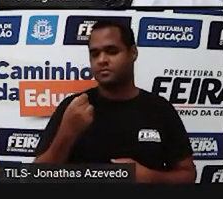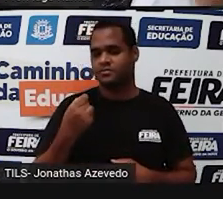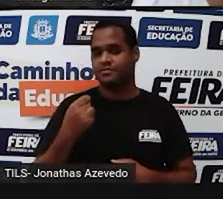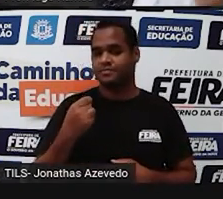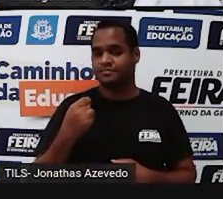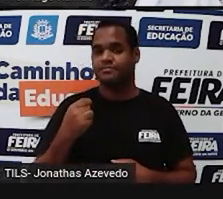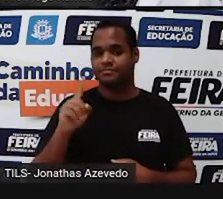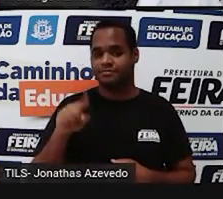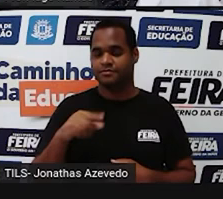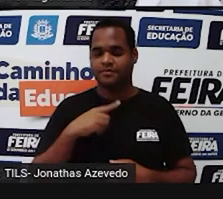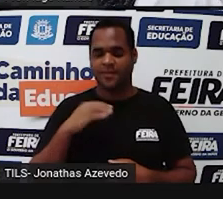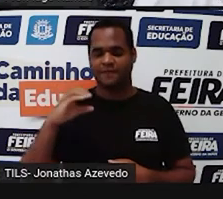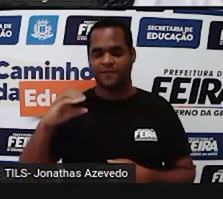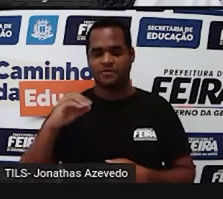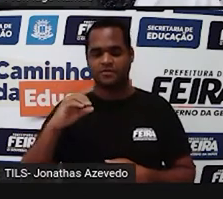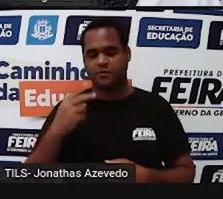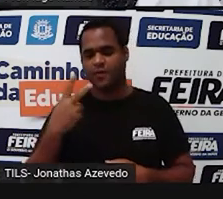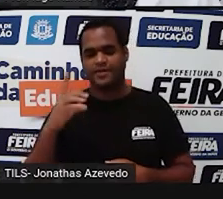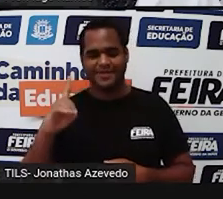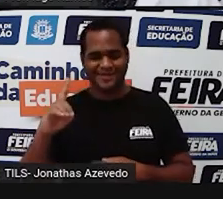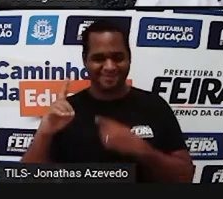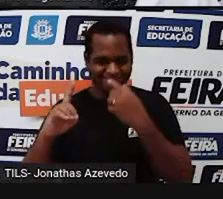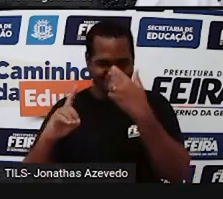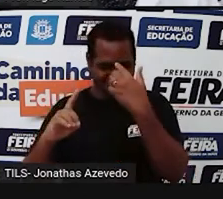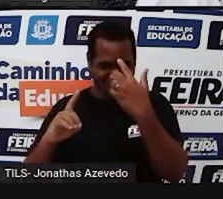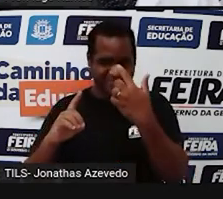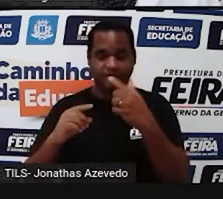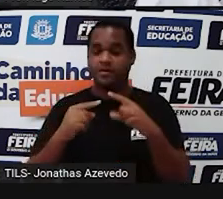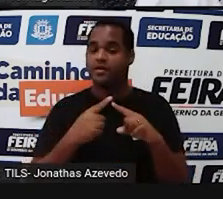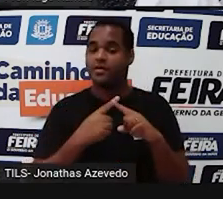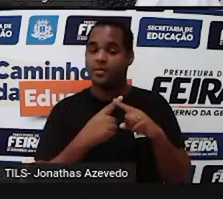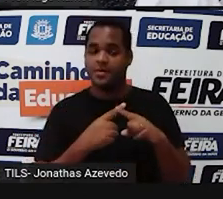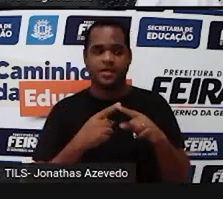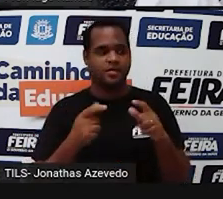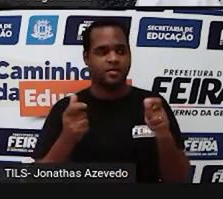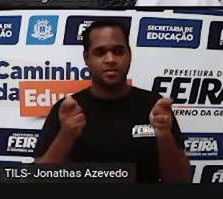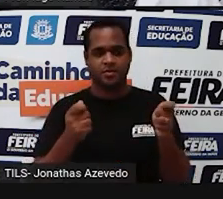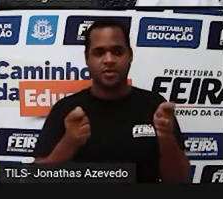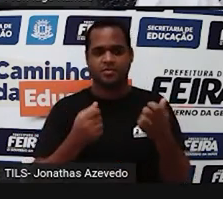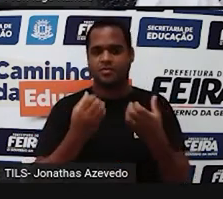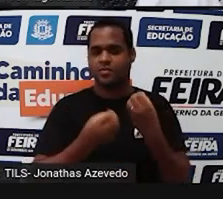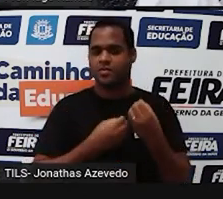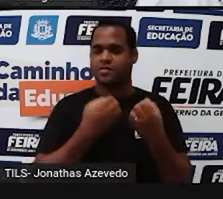Tá? 2 décimos se você multiplicar por...